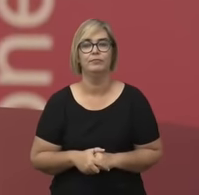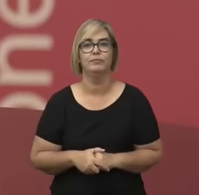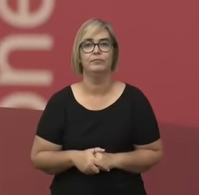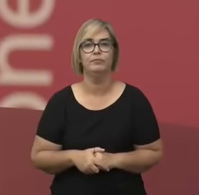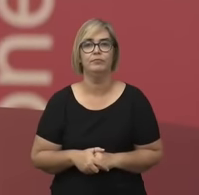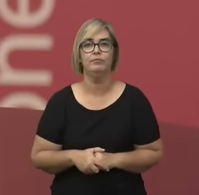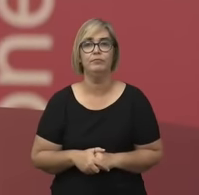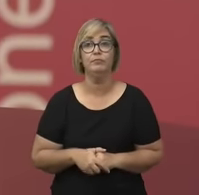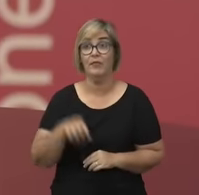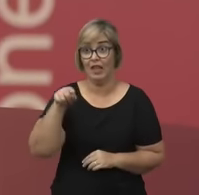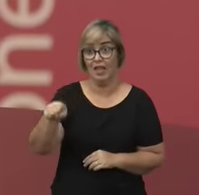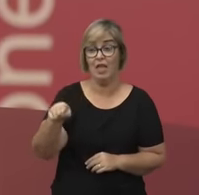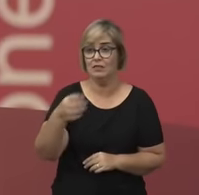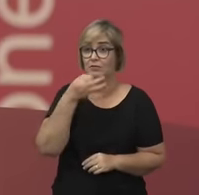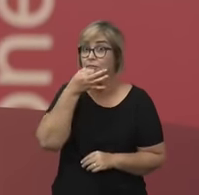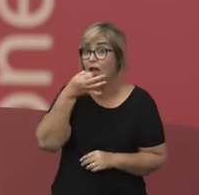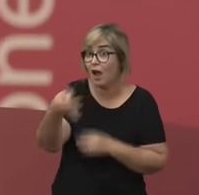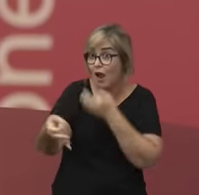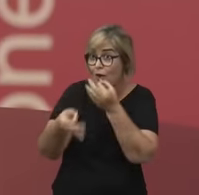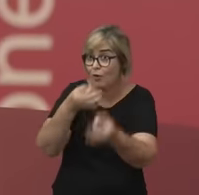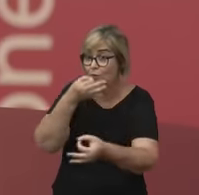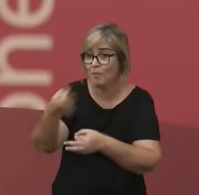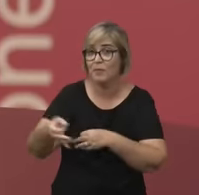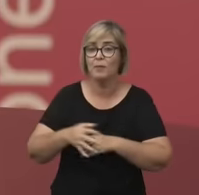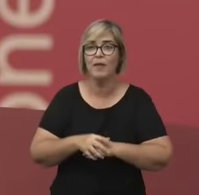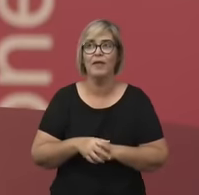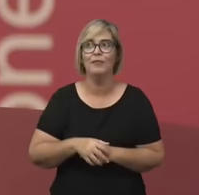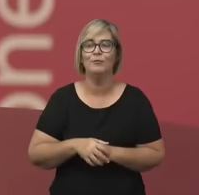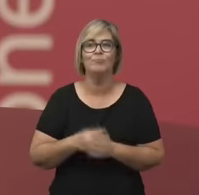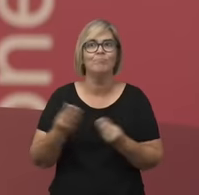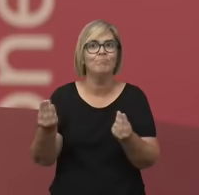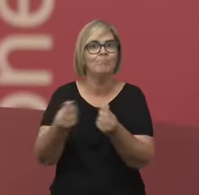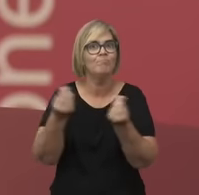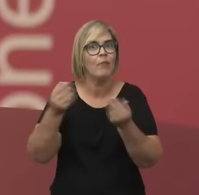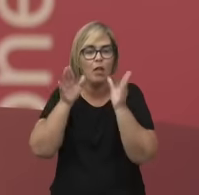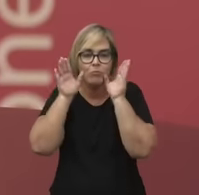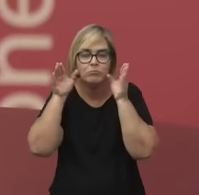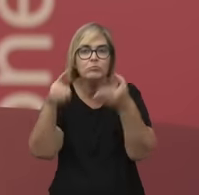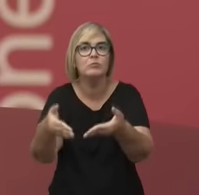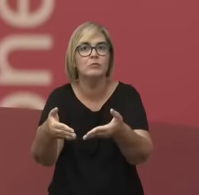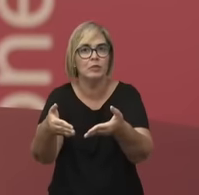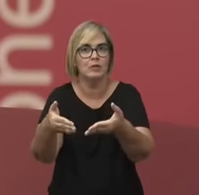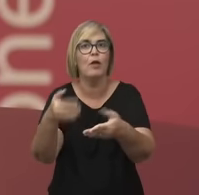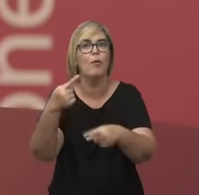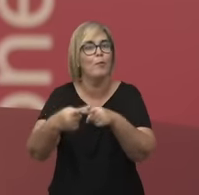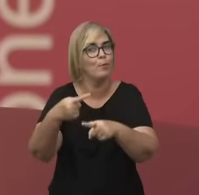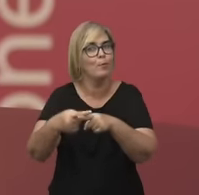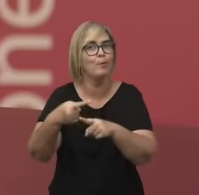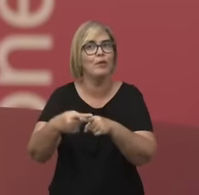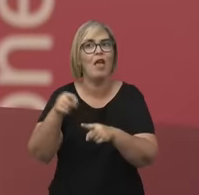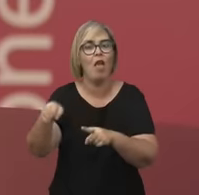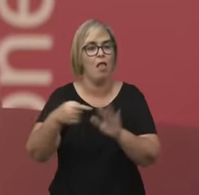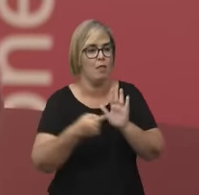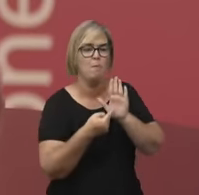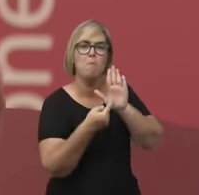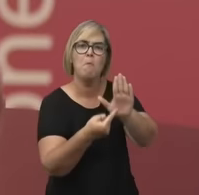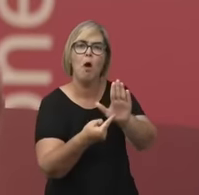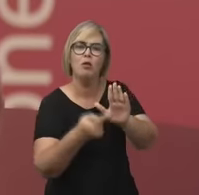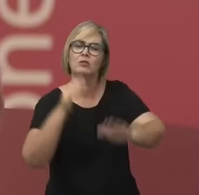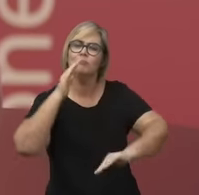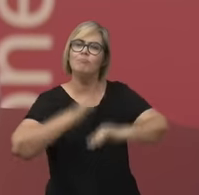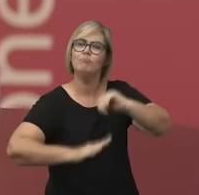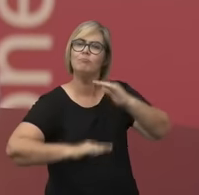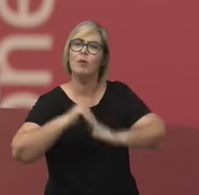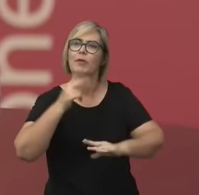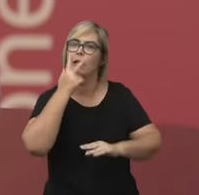esse argumento é um argumento muito central, porque ele é um modo, ele apresenta uma maneira de